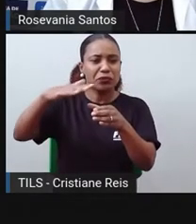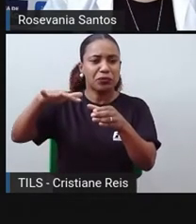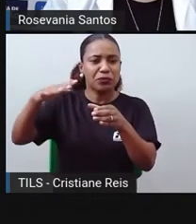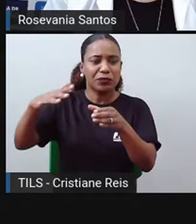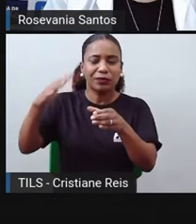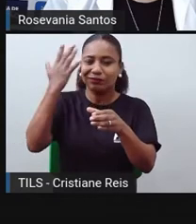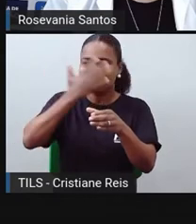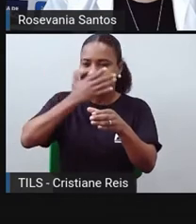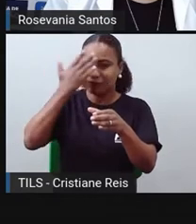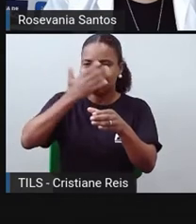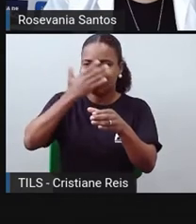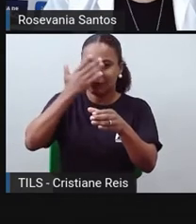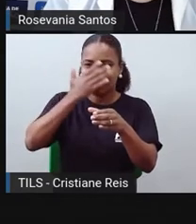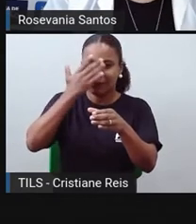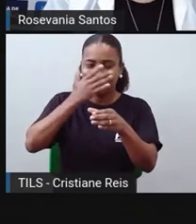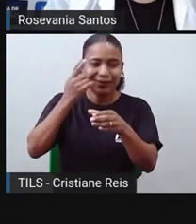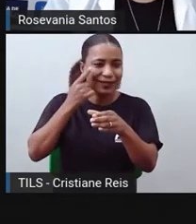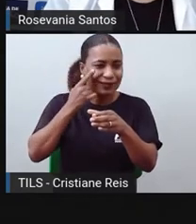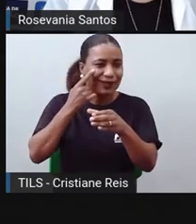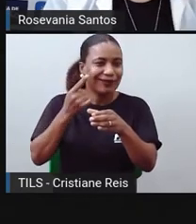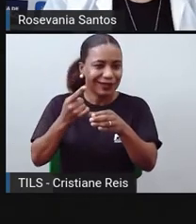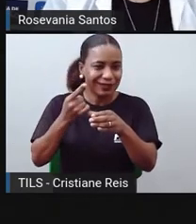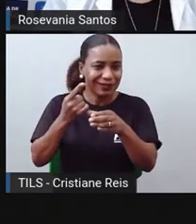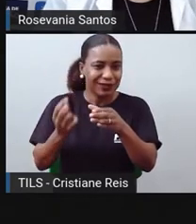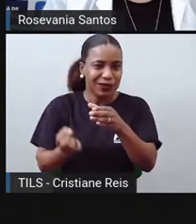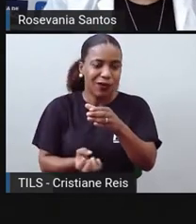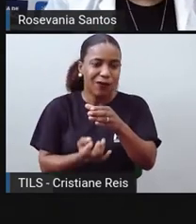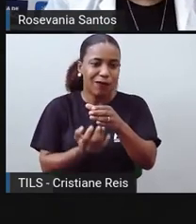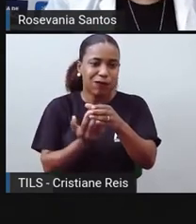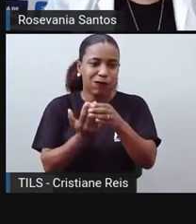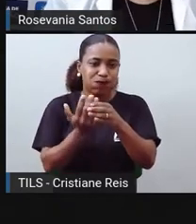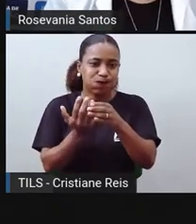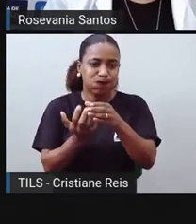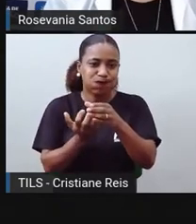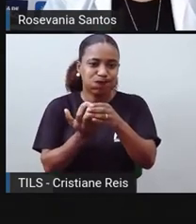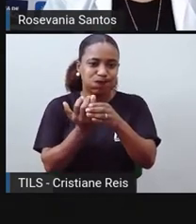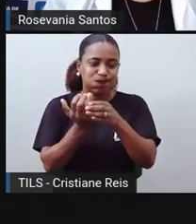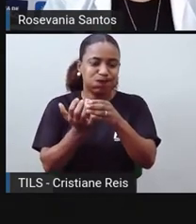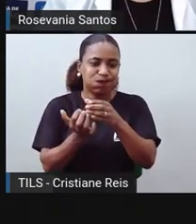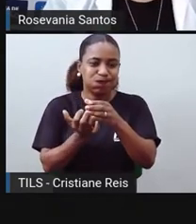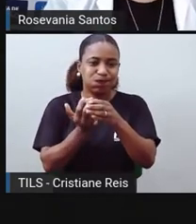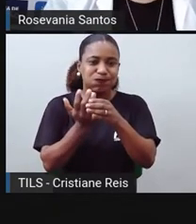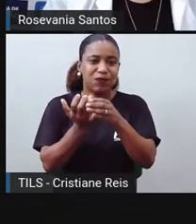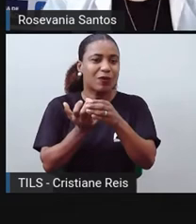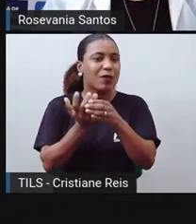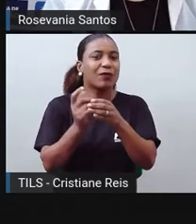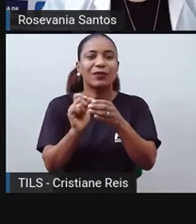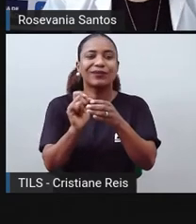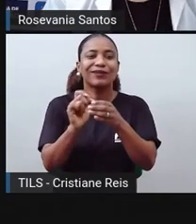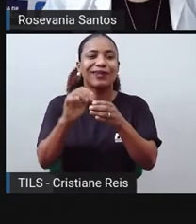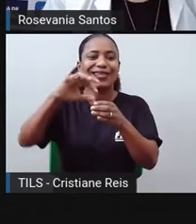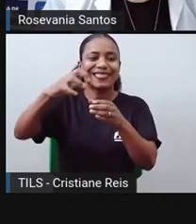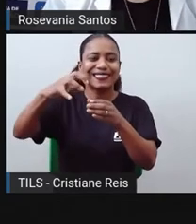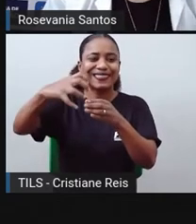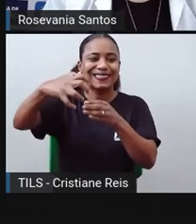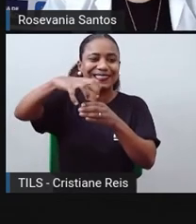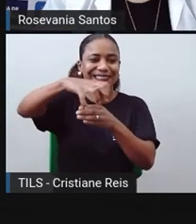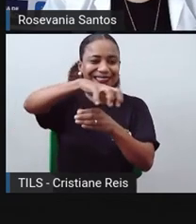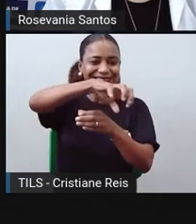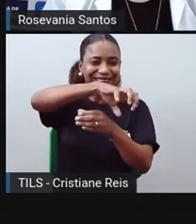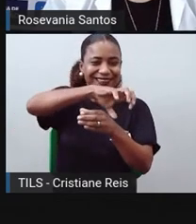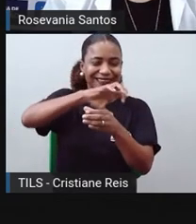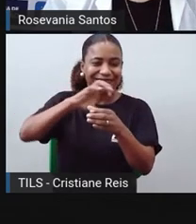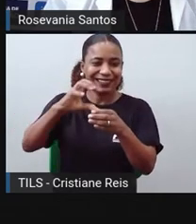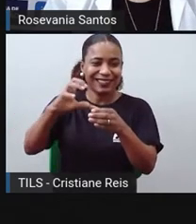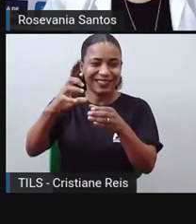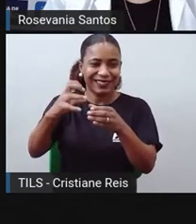material poroso aqui, o que vai depois ajudar na formação dos corais, né? Por isso que o coral, ele é meio